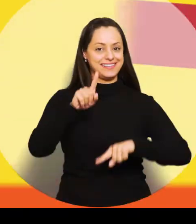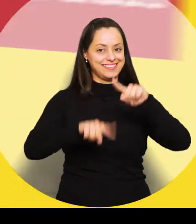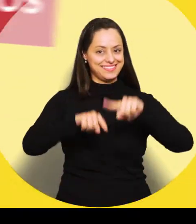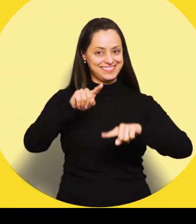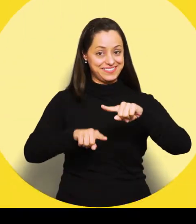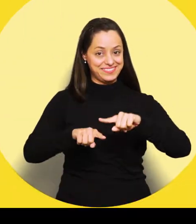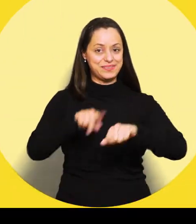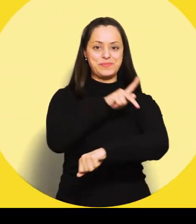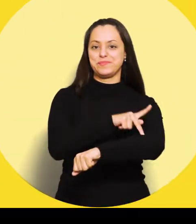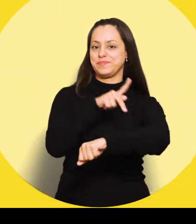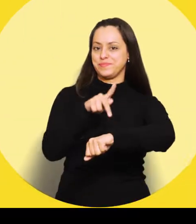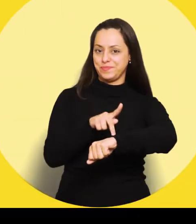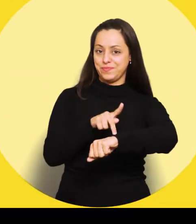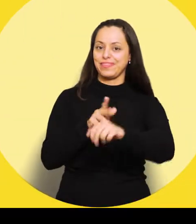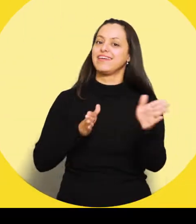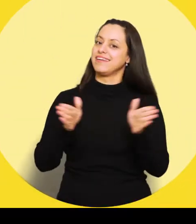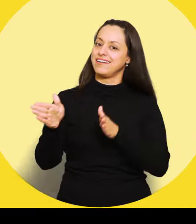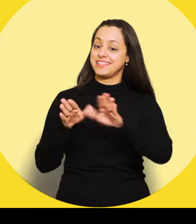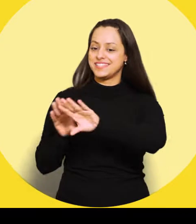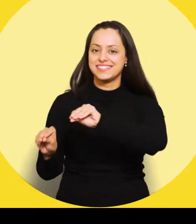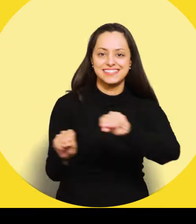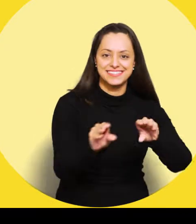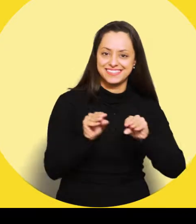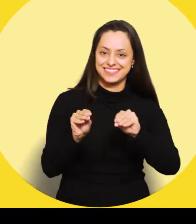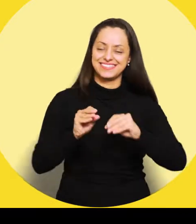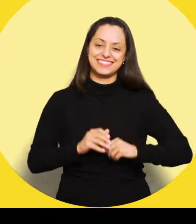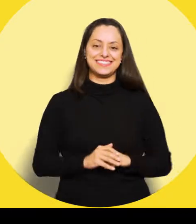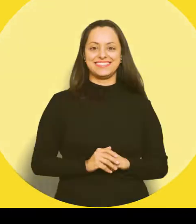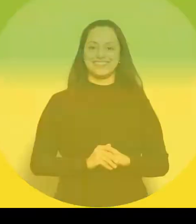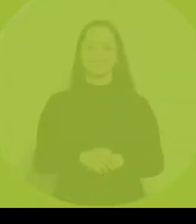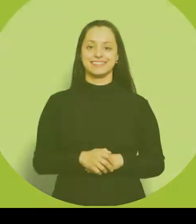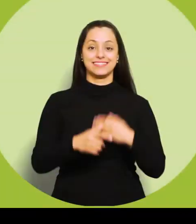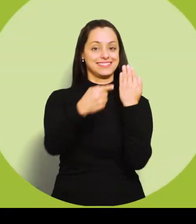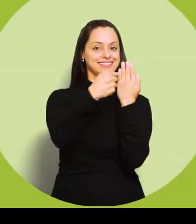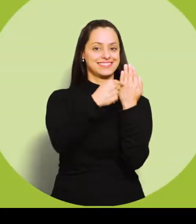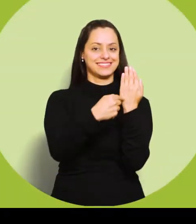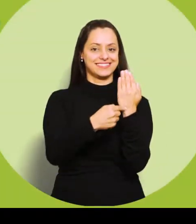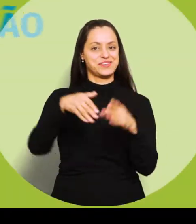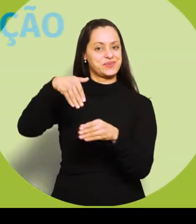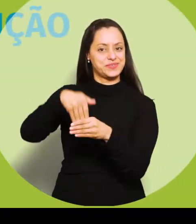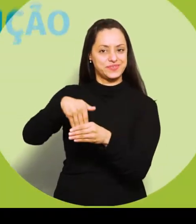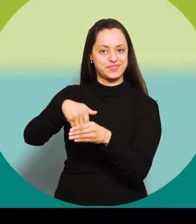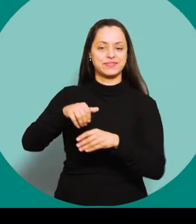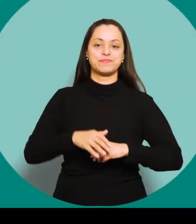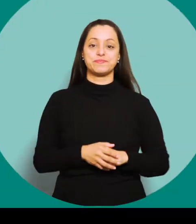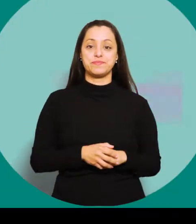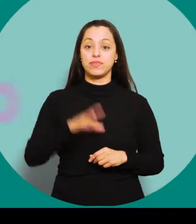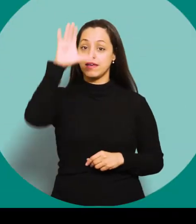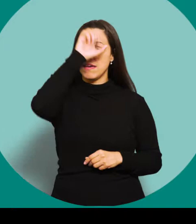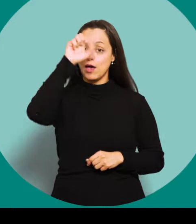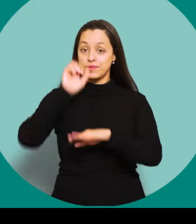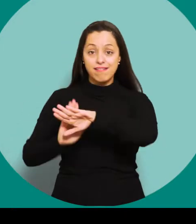LED para contagem de votos. Diversa apresenta. Materiais pedagógicos acessíveis. Tutoriais de